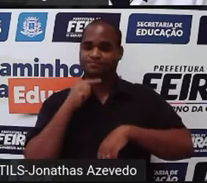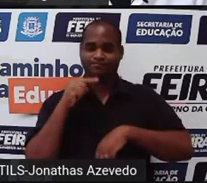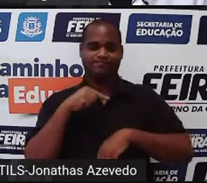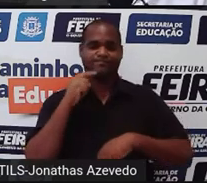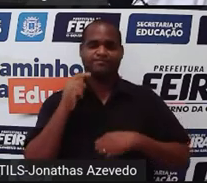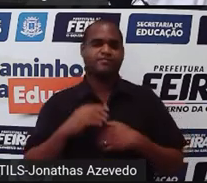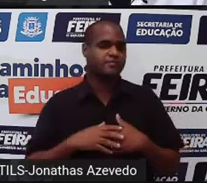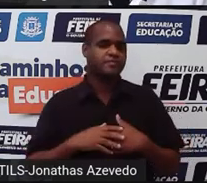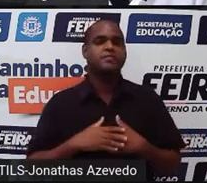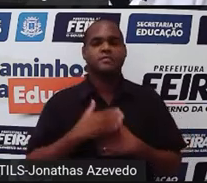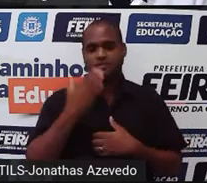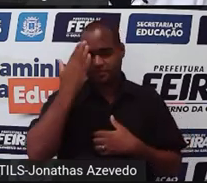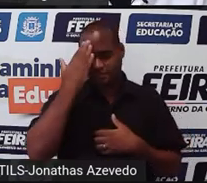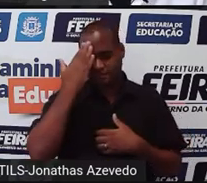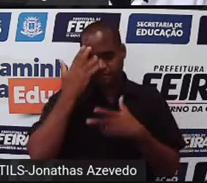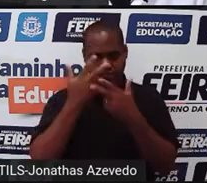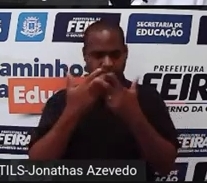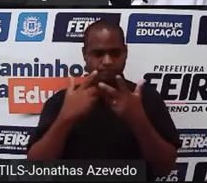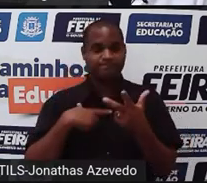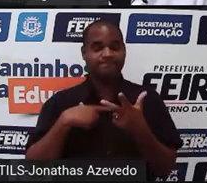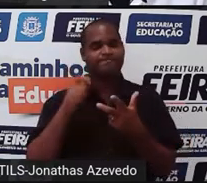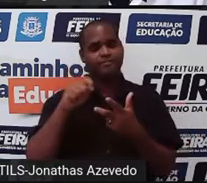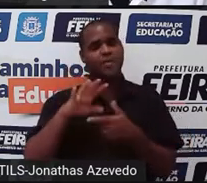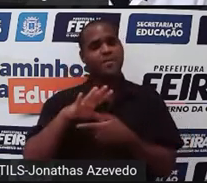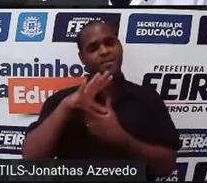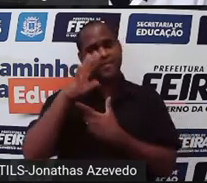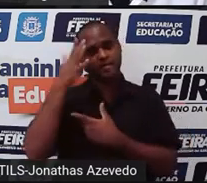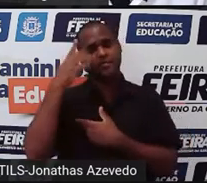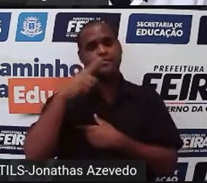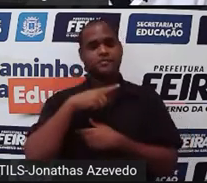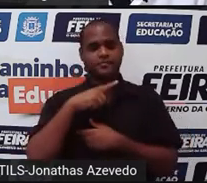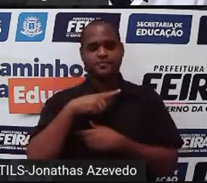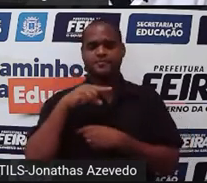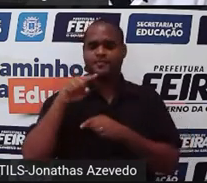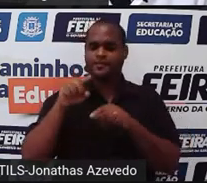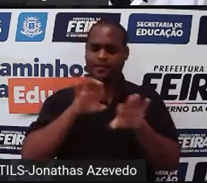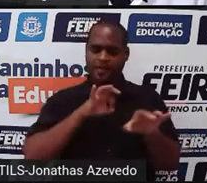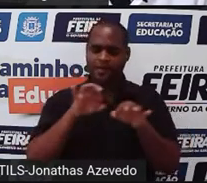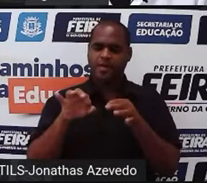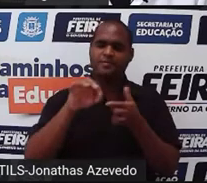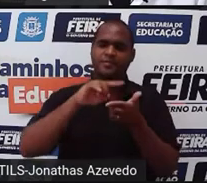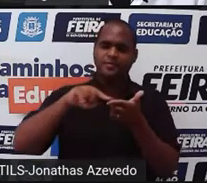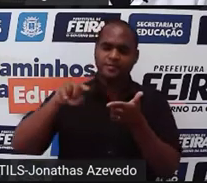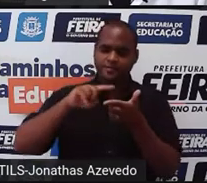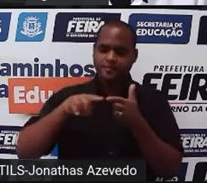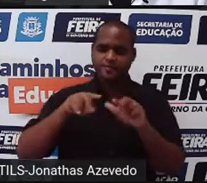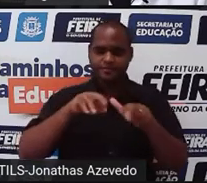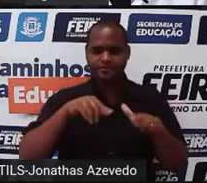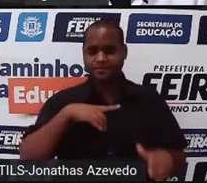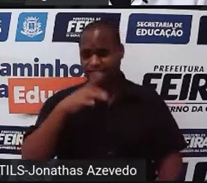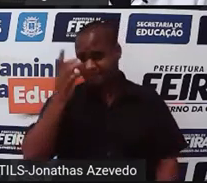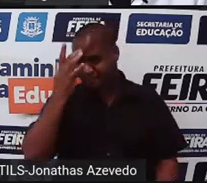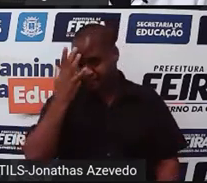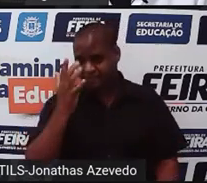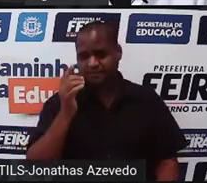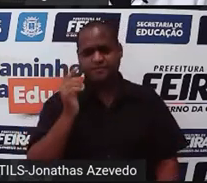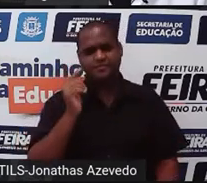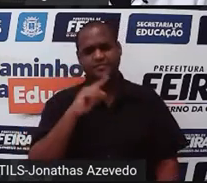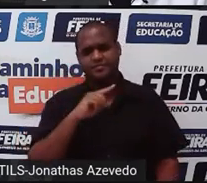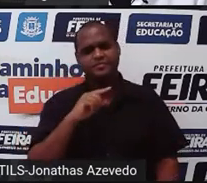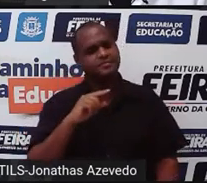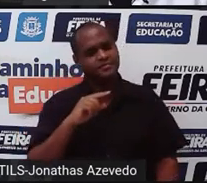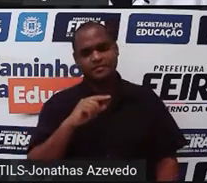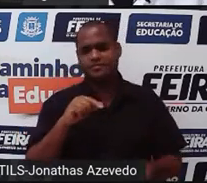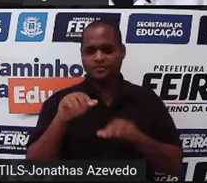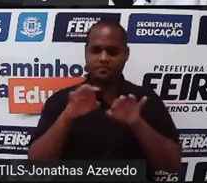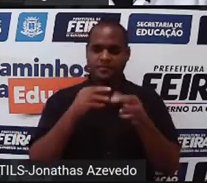E eu sei, e foi proposital, né? Porque para resolver problemas, problemas não são fáceis, não são coisas